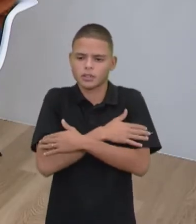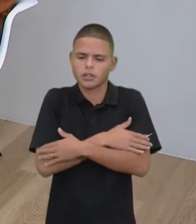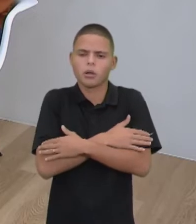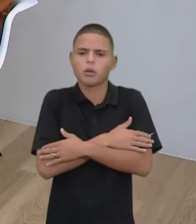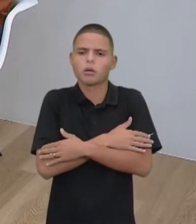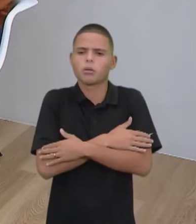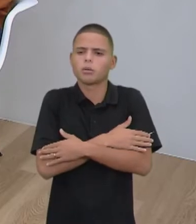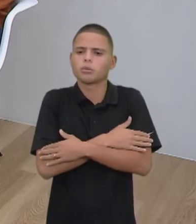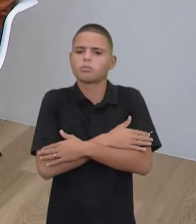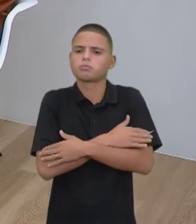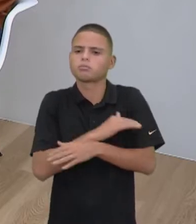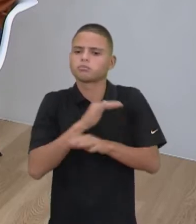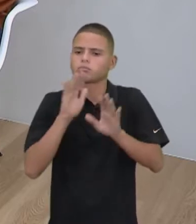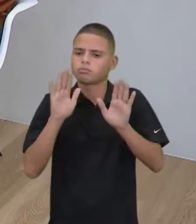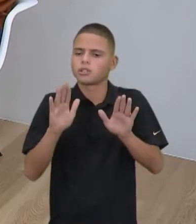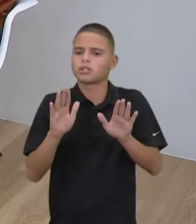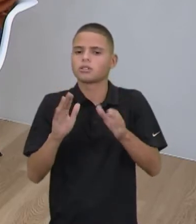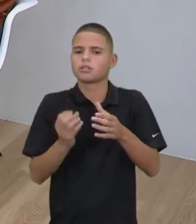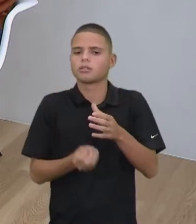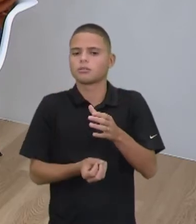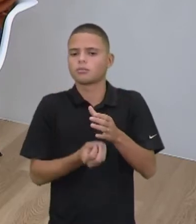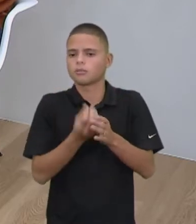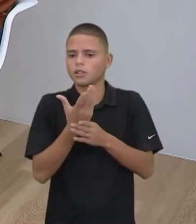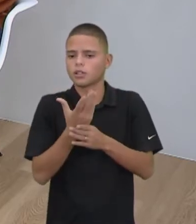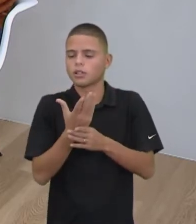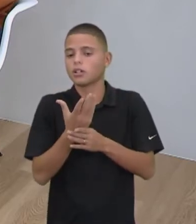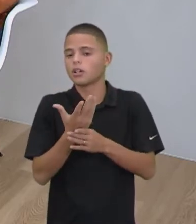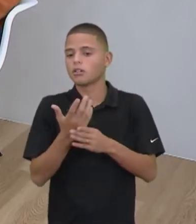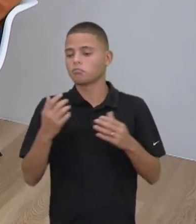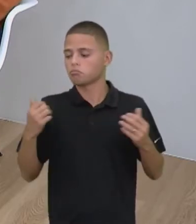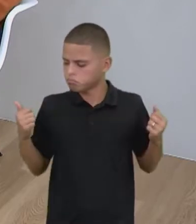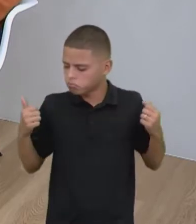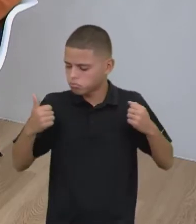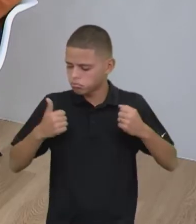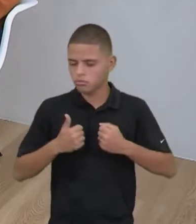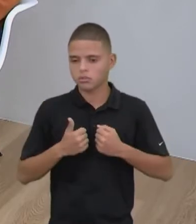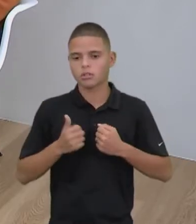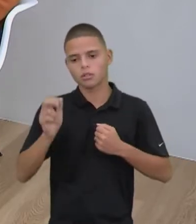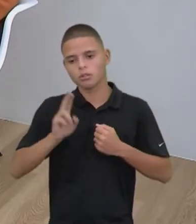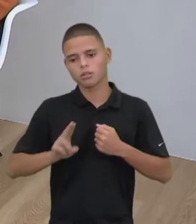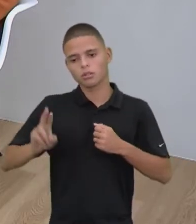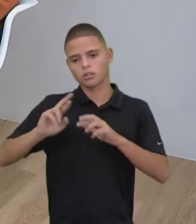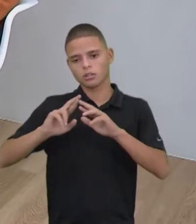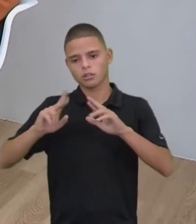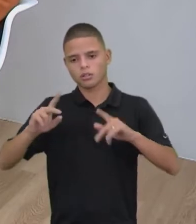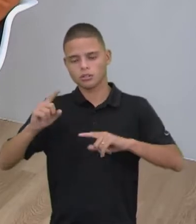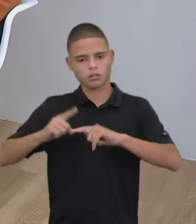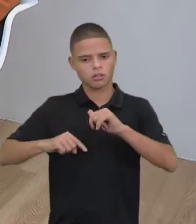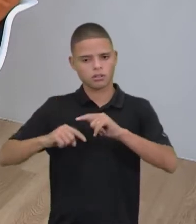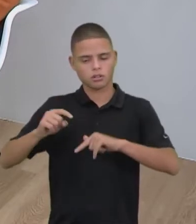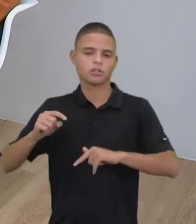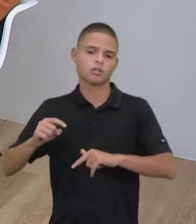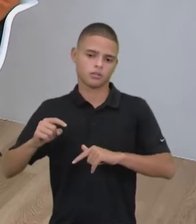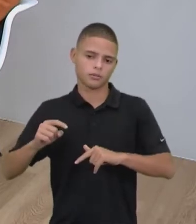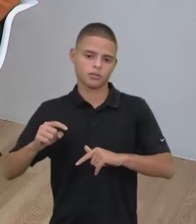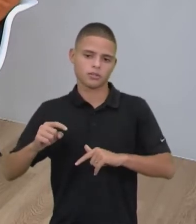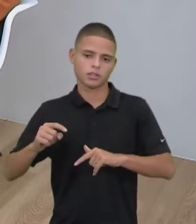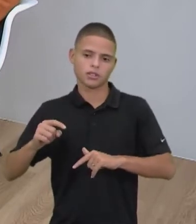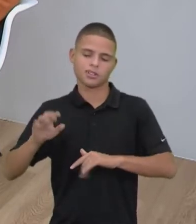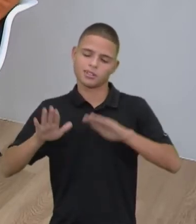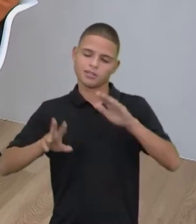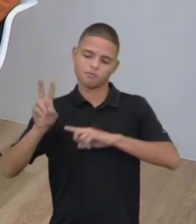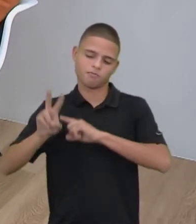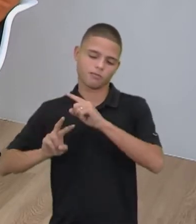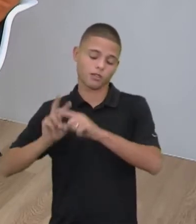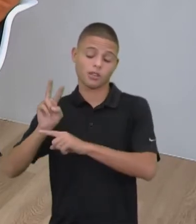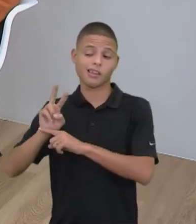Então, para produzir uma roupa como essa, são muitos recursos que nós utilizamos e nem sempre utilizamos da forma mais sustentável.